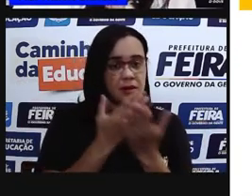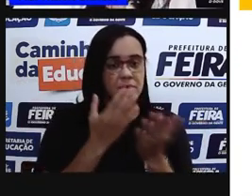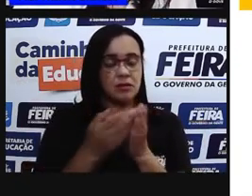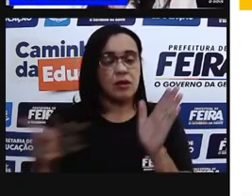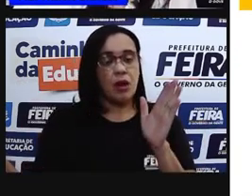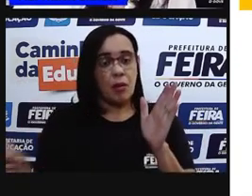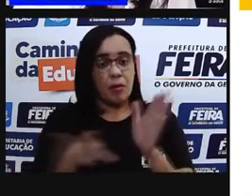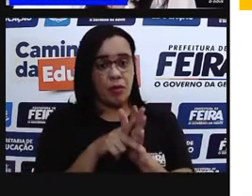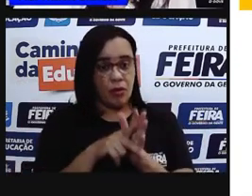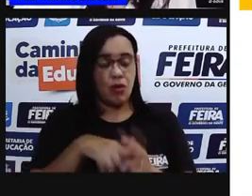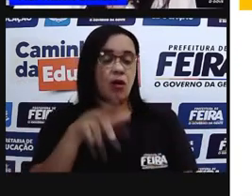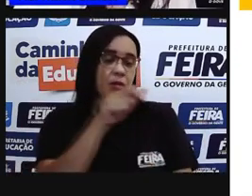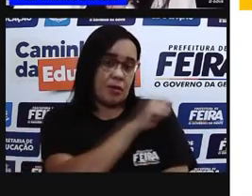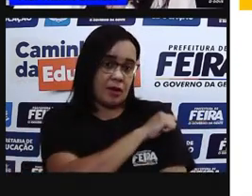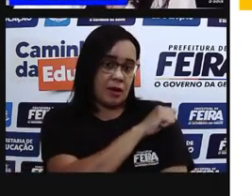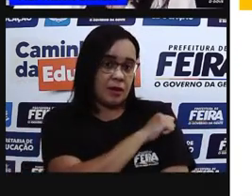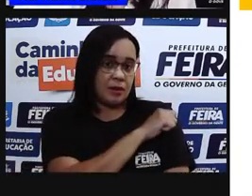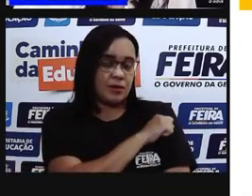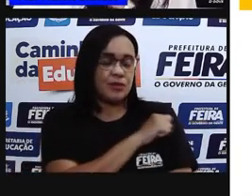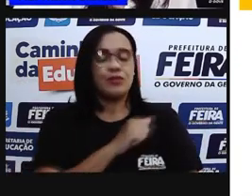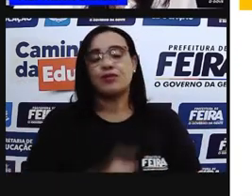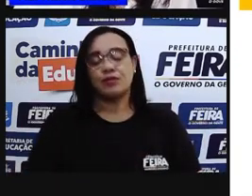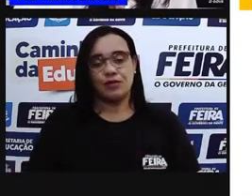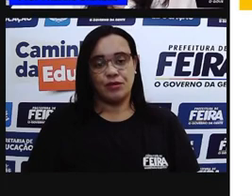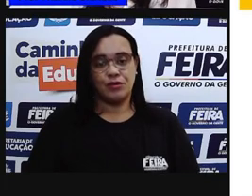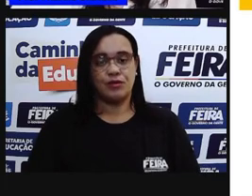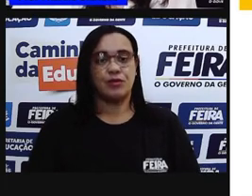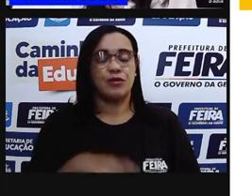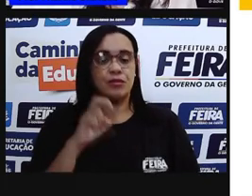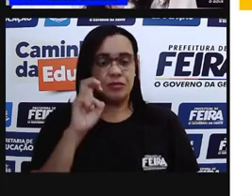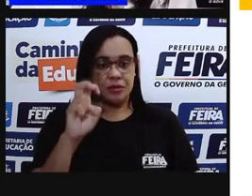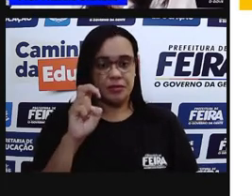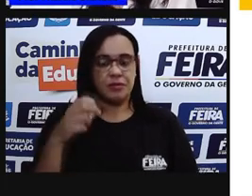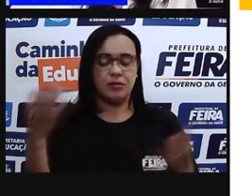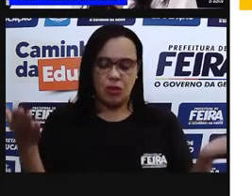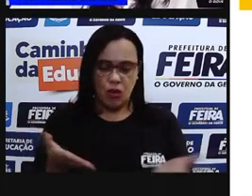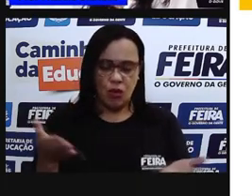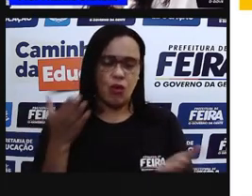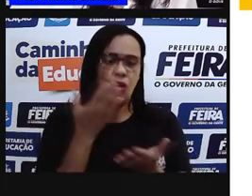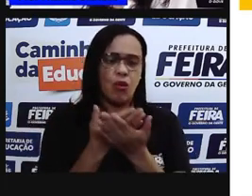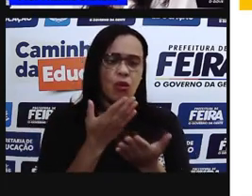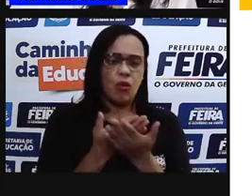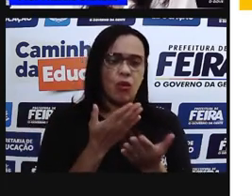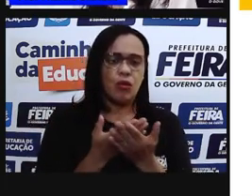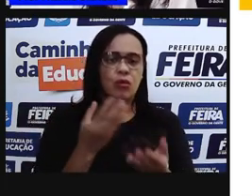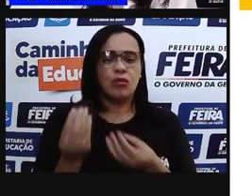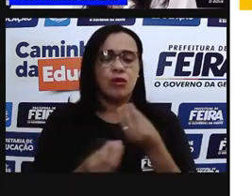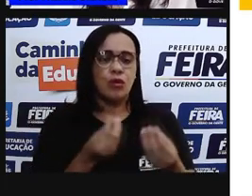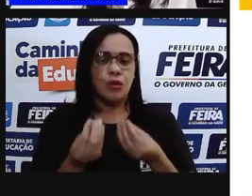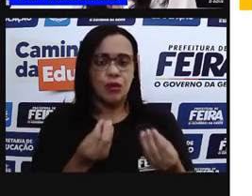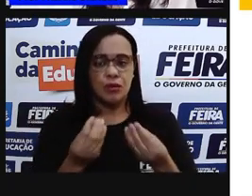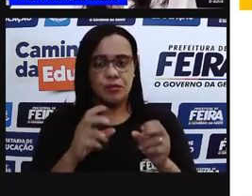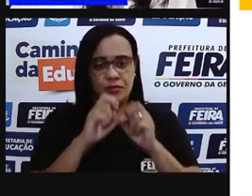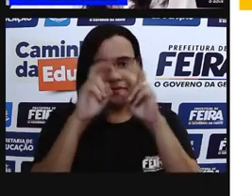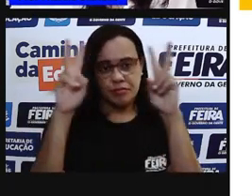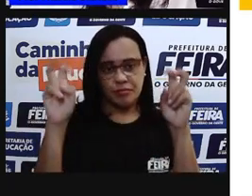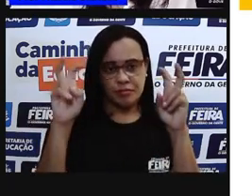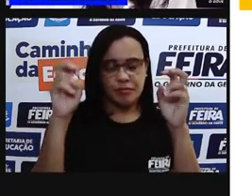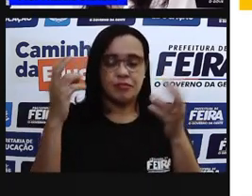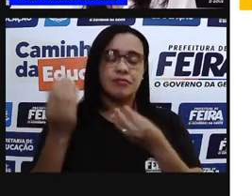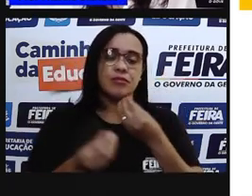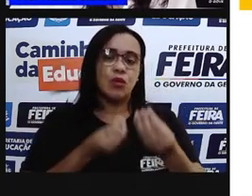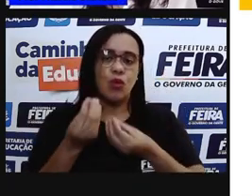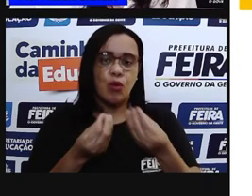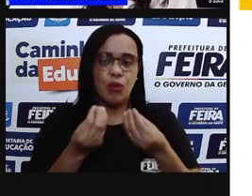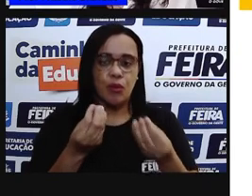5, sejam muito bem-vindos. A nossa aula de hoje, ela tem o tema